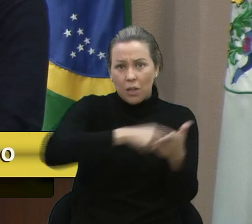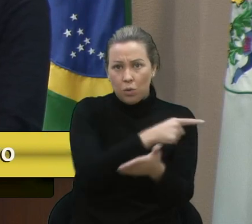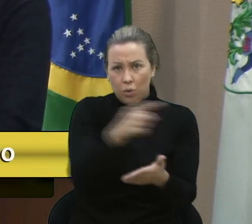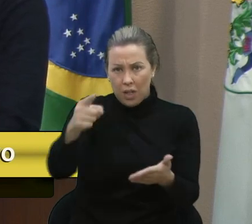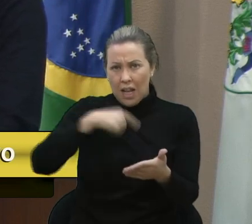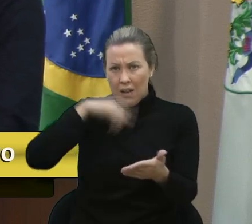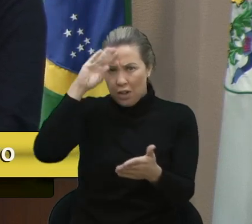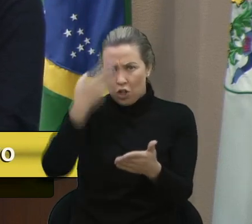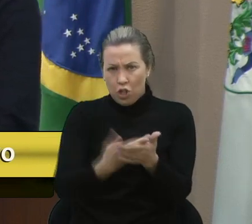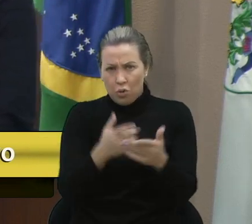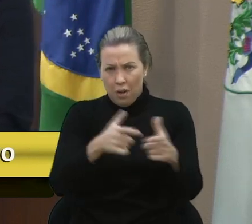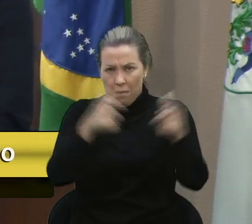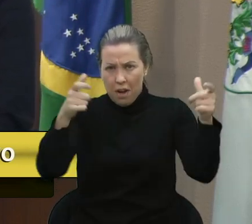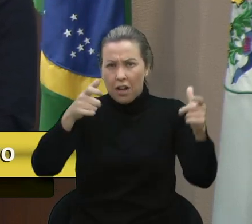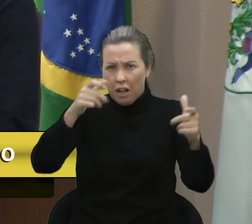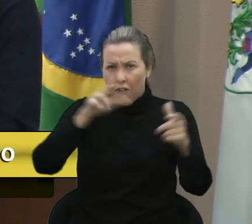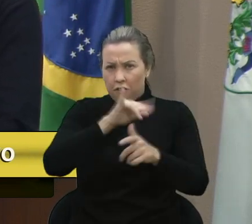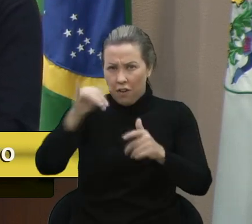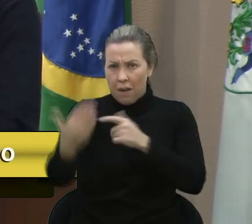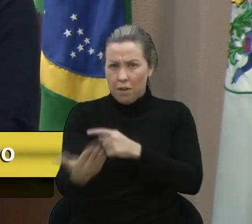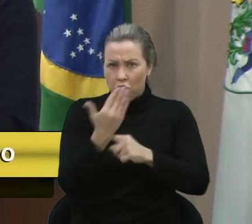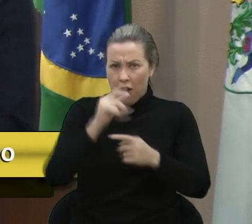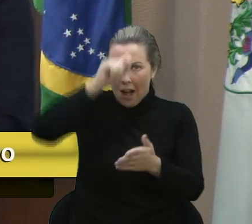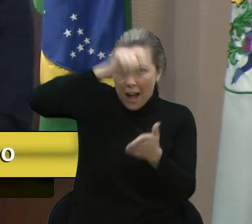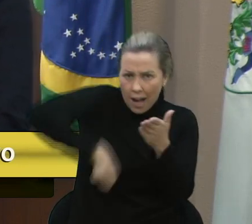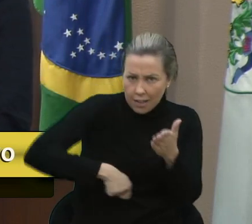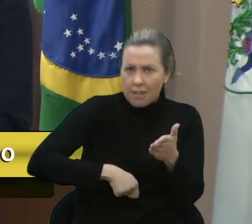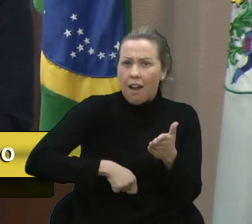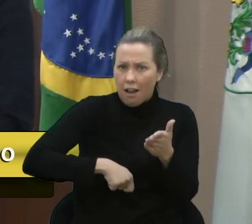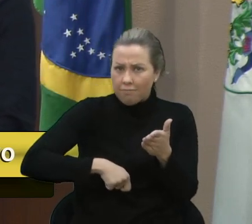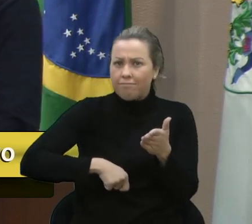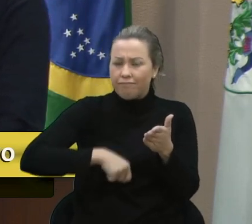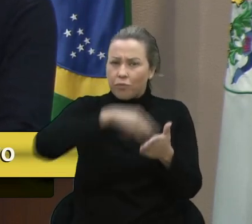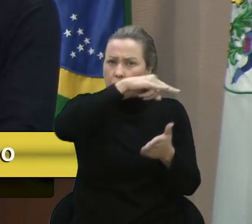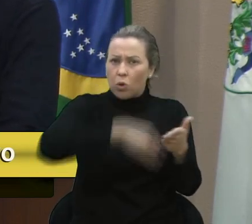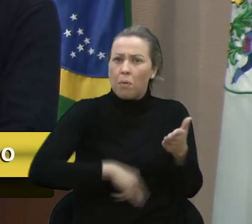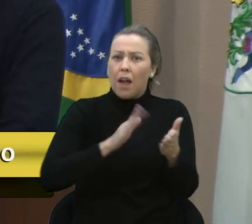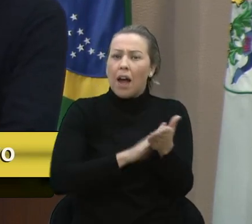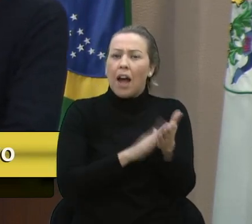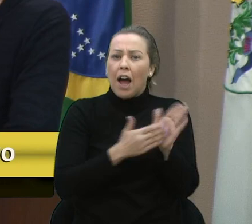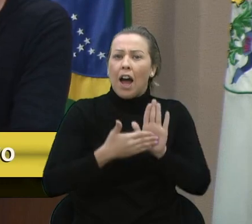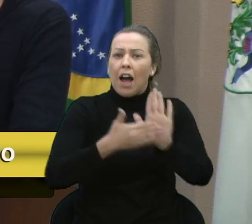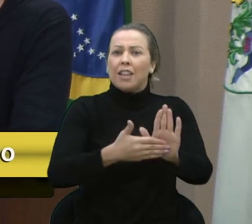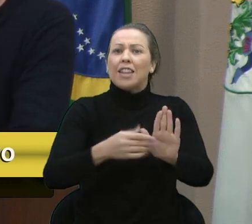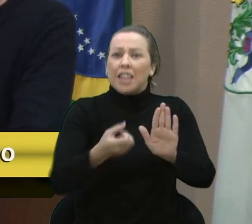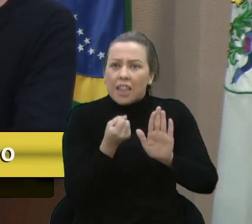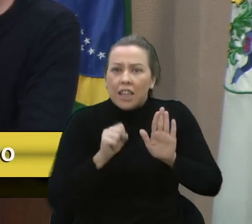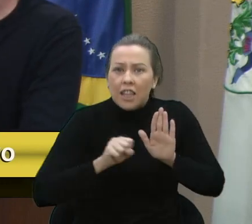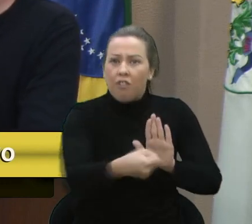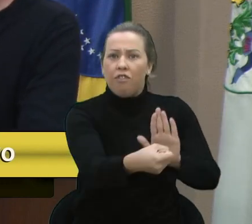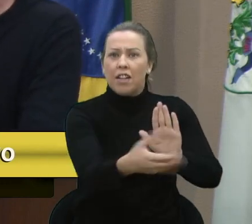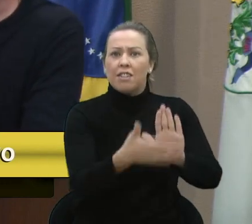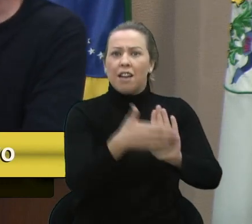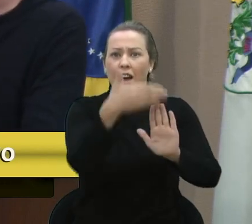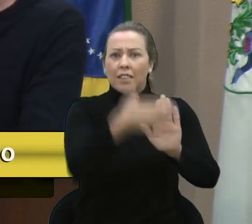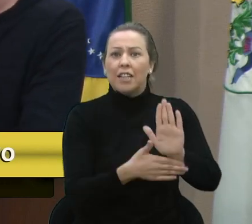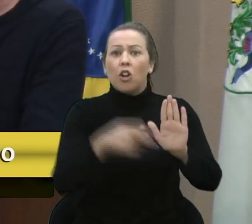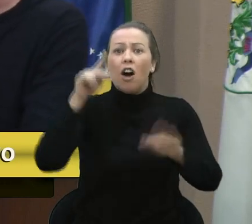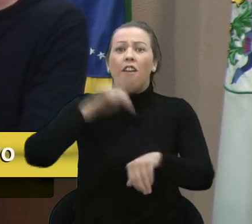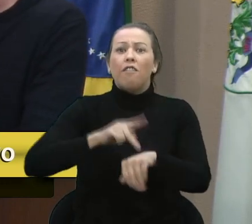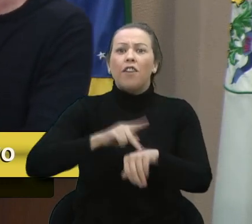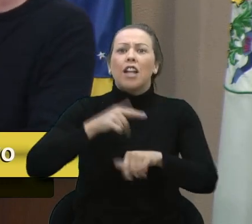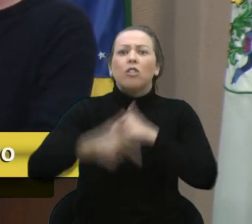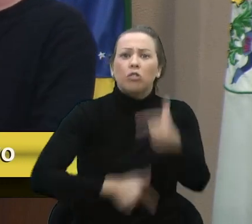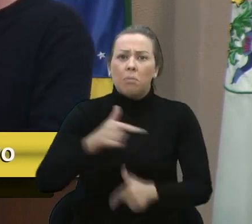que a maioria dos colegas vai participar dessas assinaturas em prol de uma frente em defesa verdadeira dos